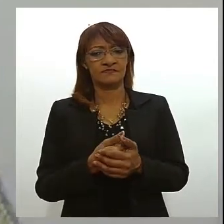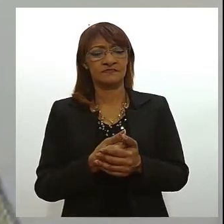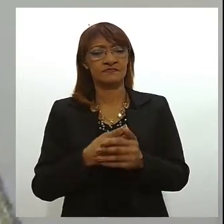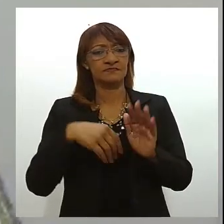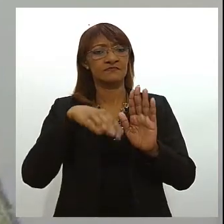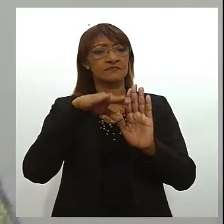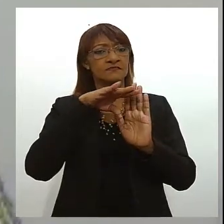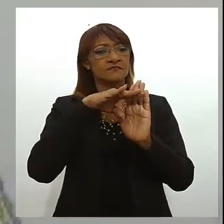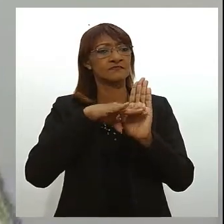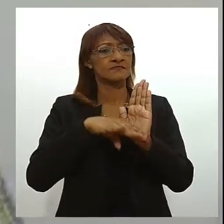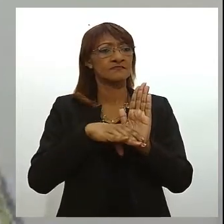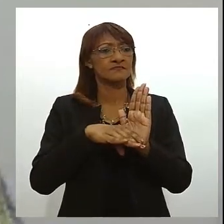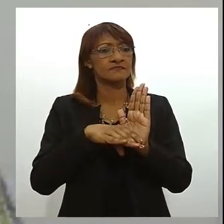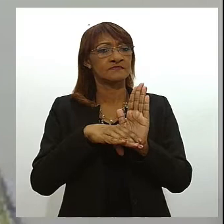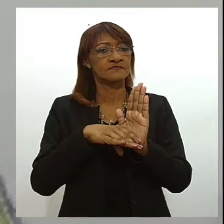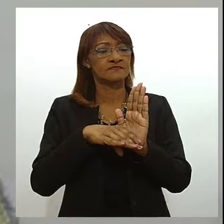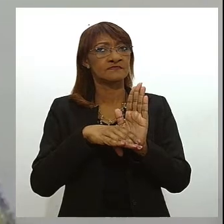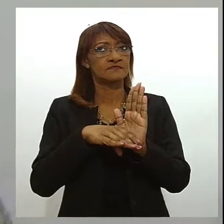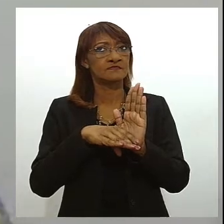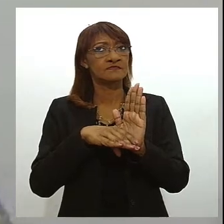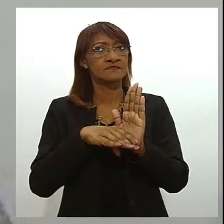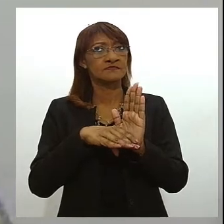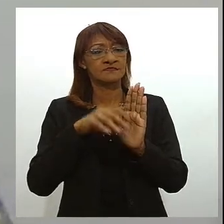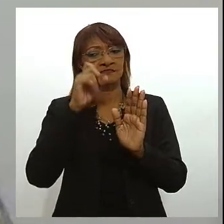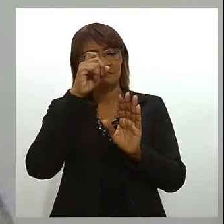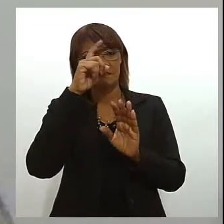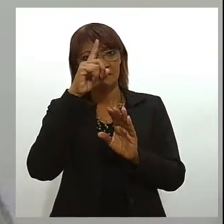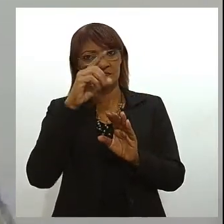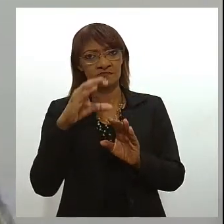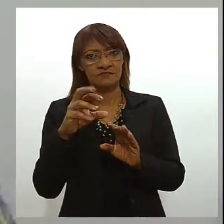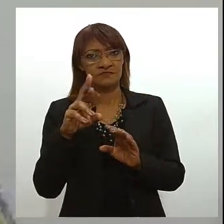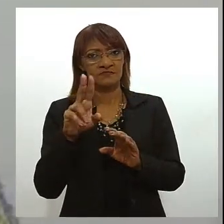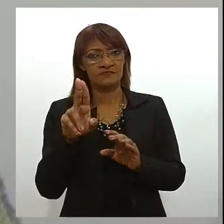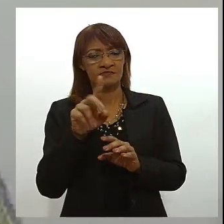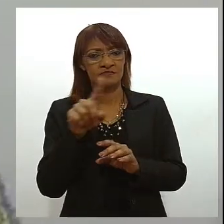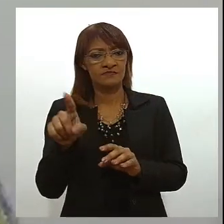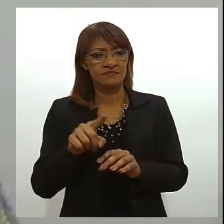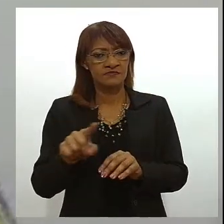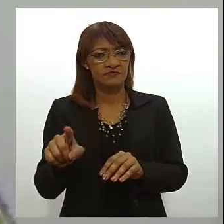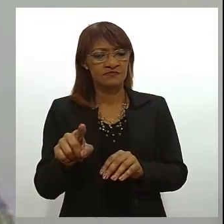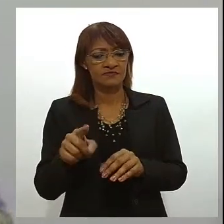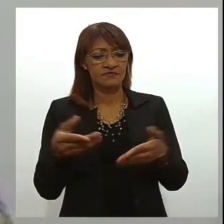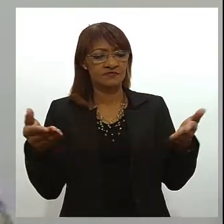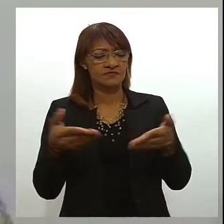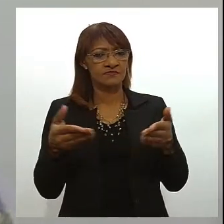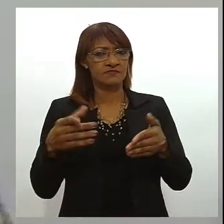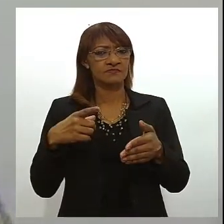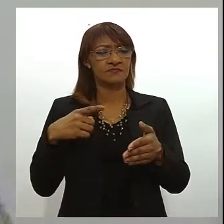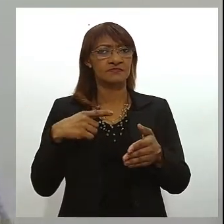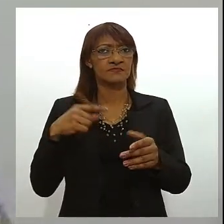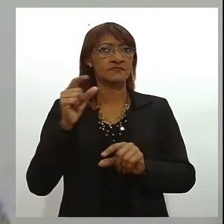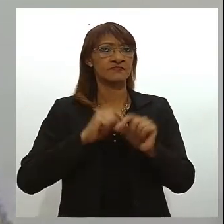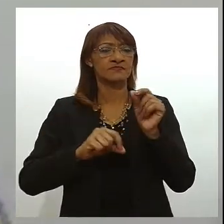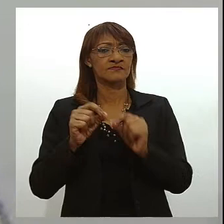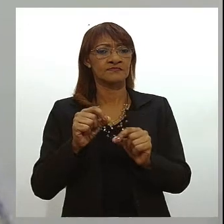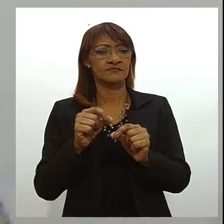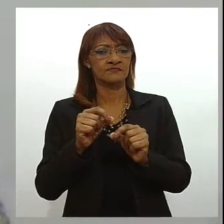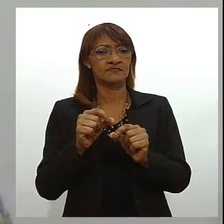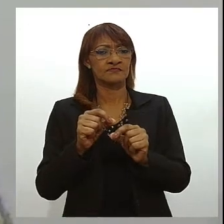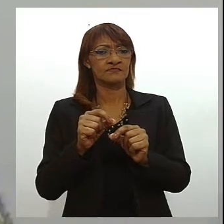conduzido pelo Hospital Alemão Oswaldo Cruz. E agora, recentemente, a gente participou de um processo seletivo para participar desse